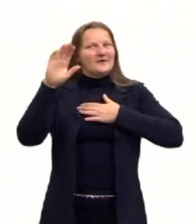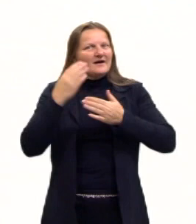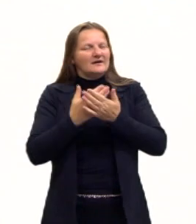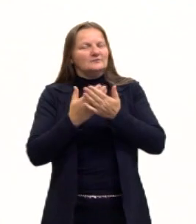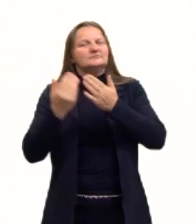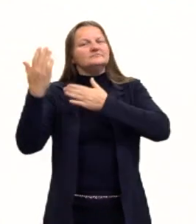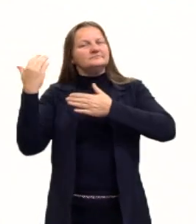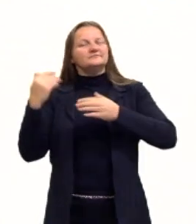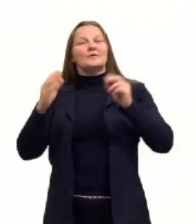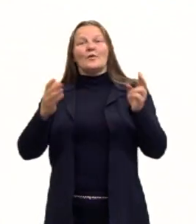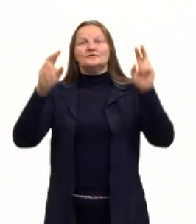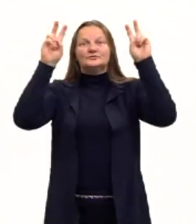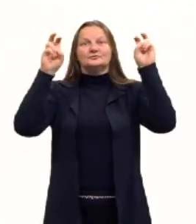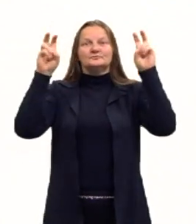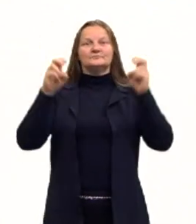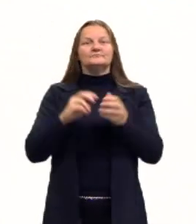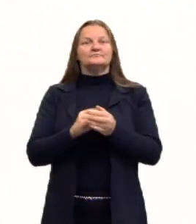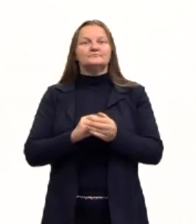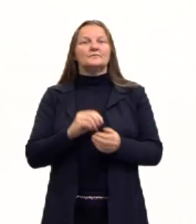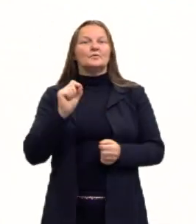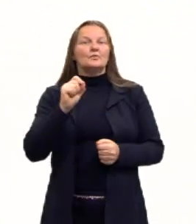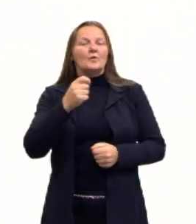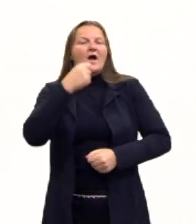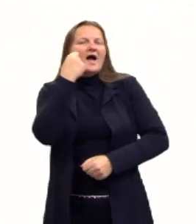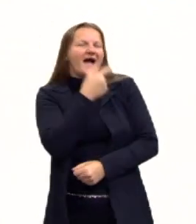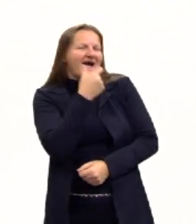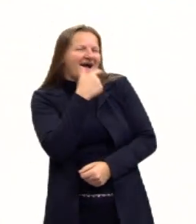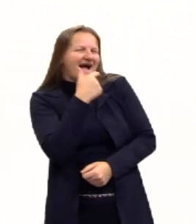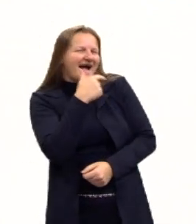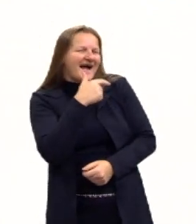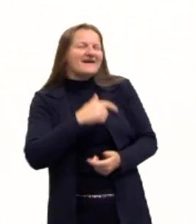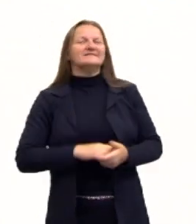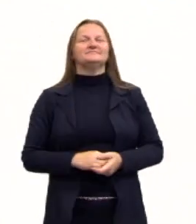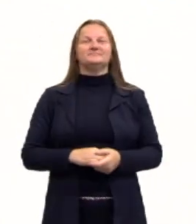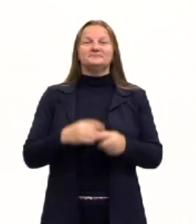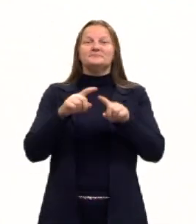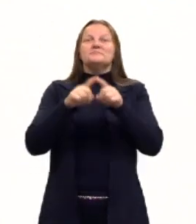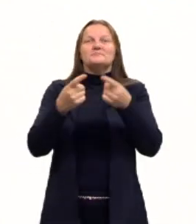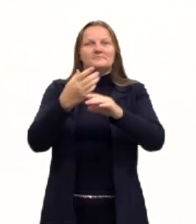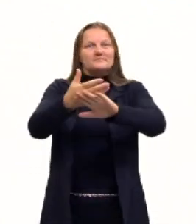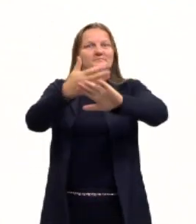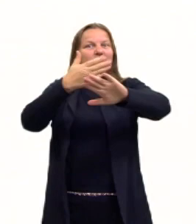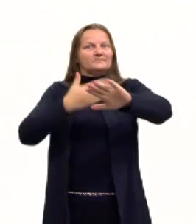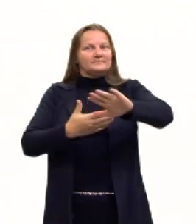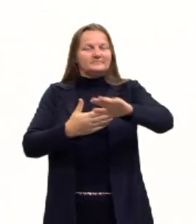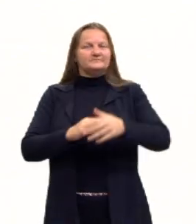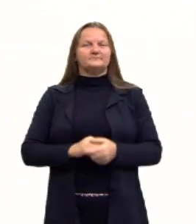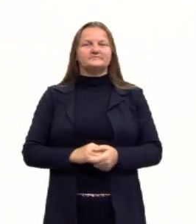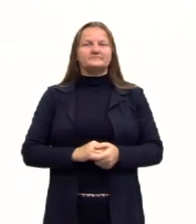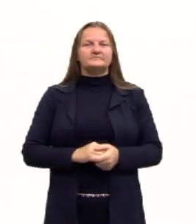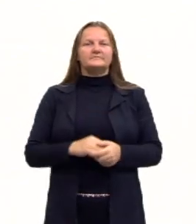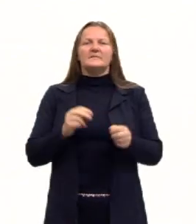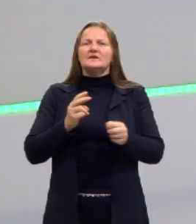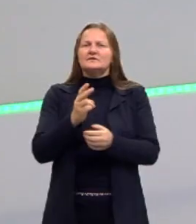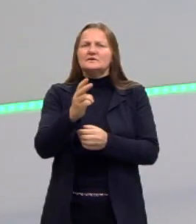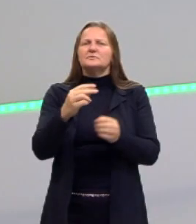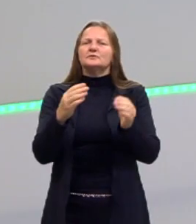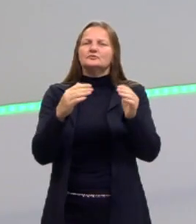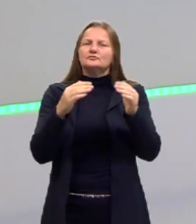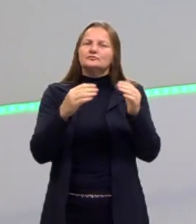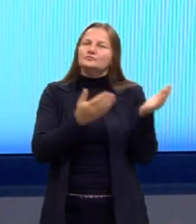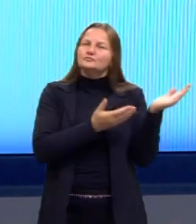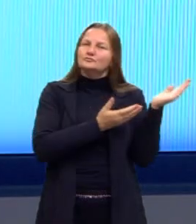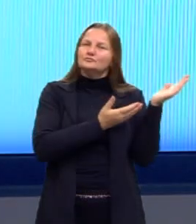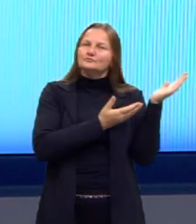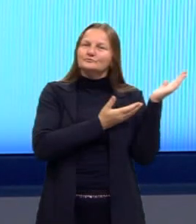hoje a gente vai falar sobre humor. Mas antes, vocês sabem, de praxe, aqui no cantinho,